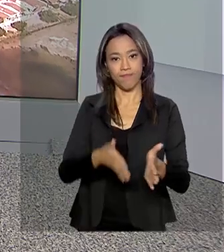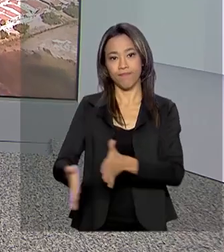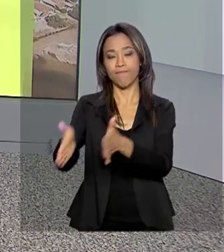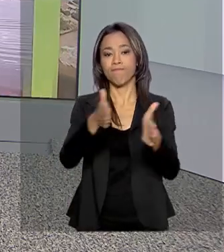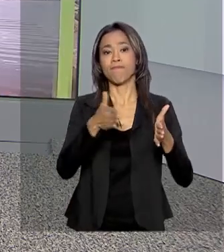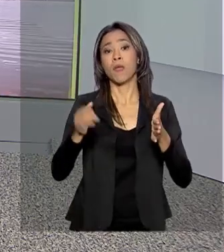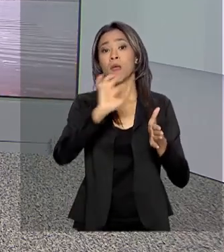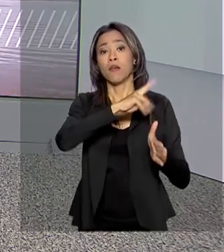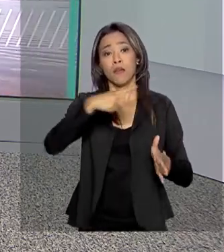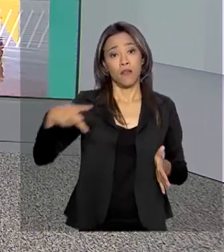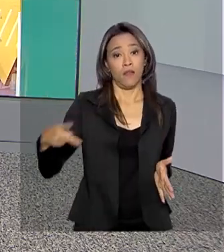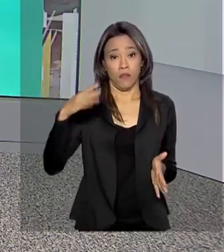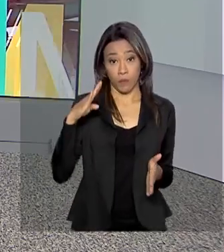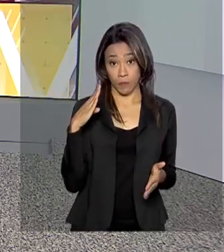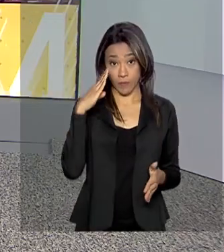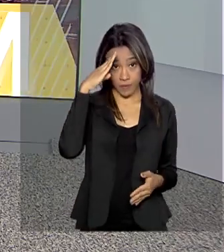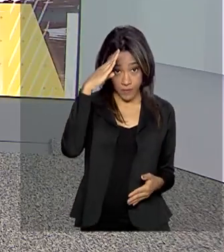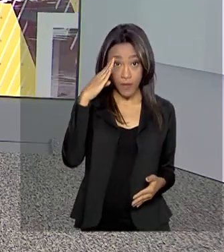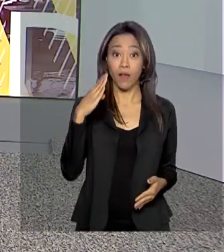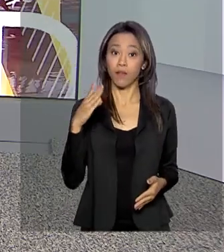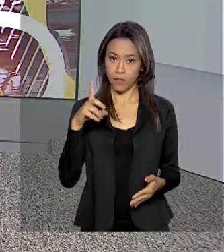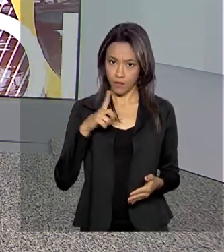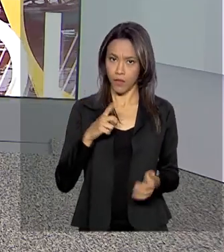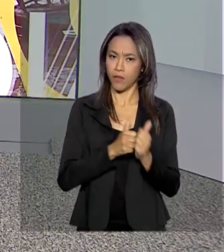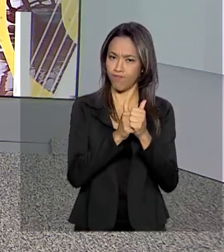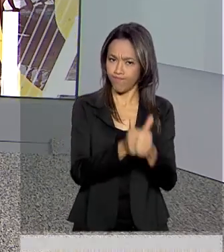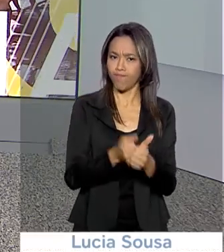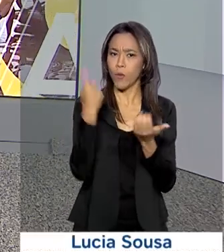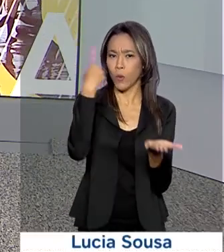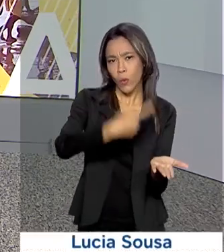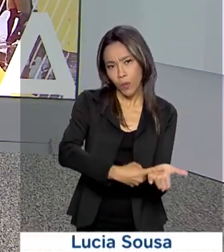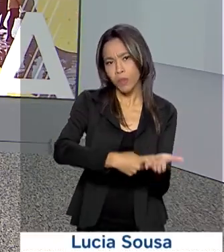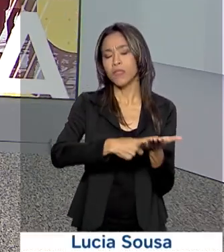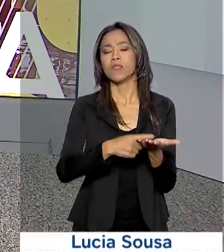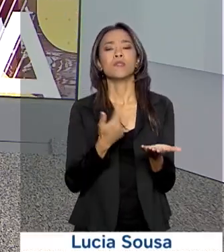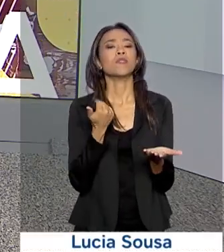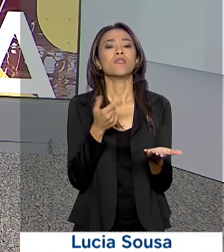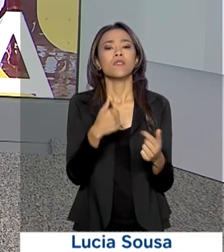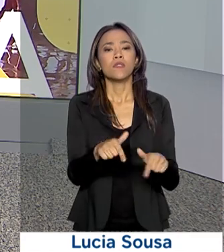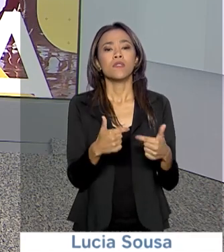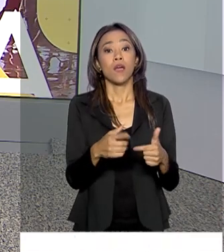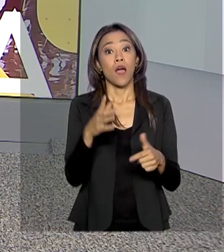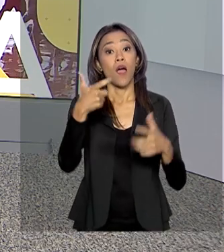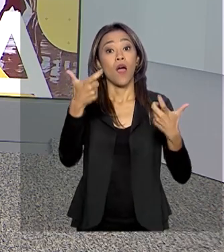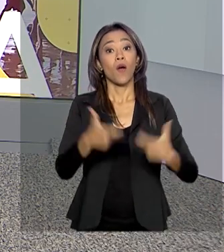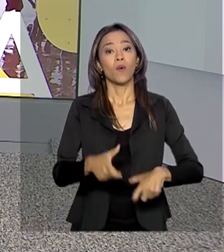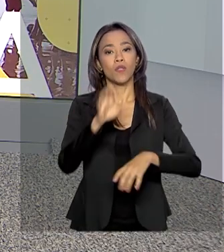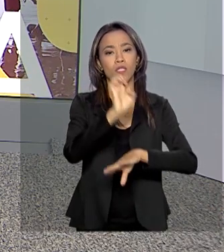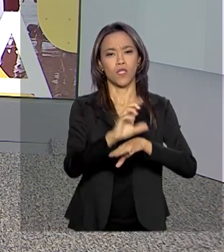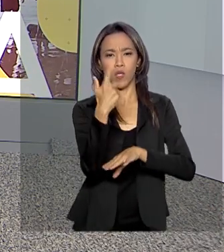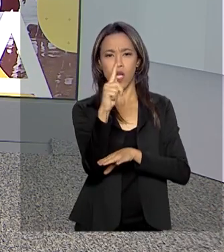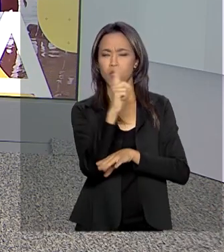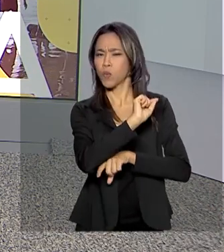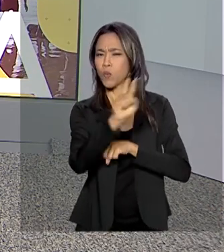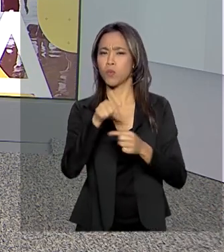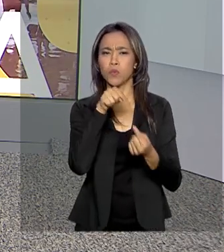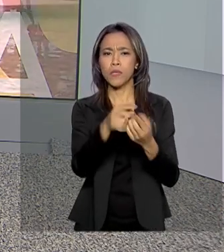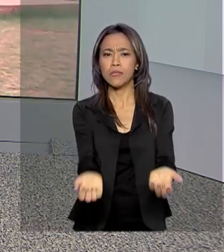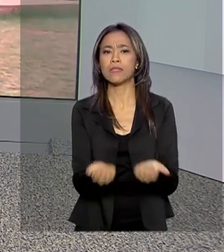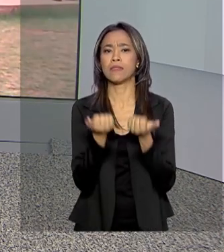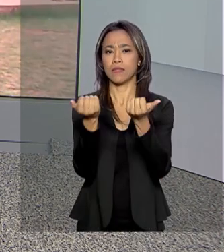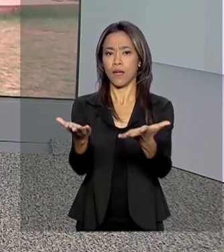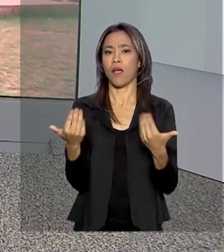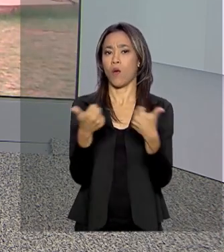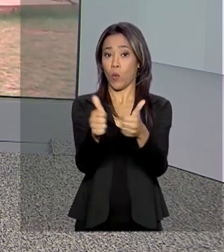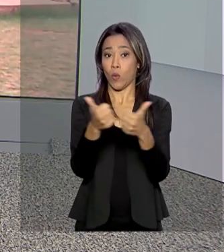O presidente Jair Bolsonaro cumpre a agenda hoje em Goiás, onde participa da entrega de ônibus escolares. A repórter